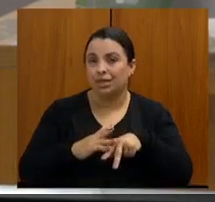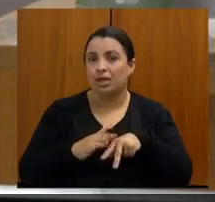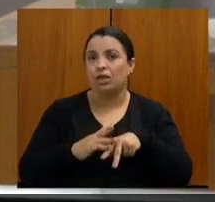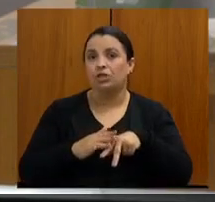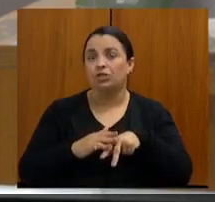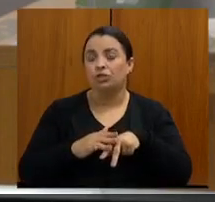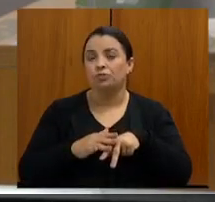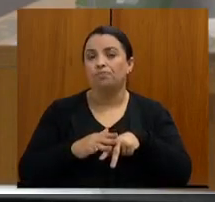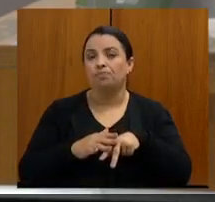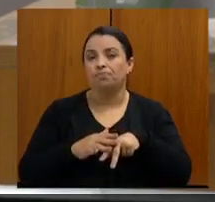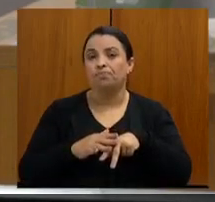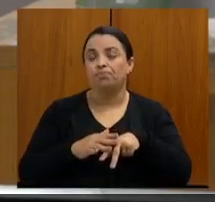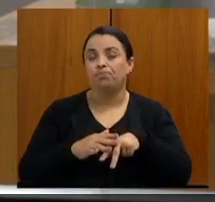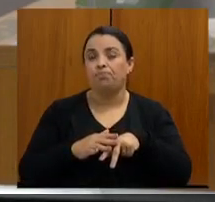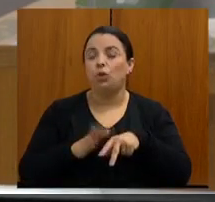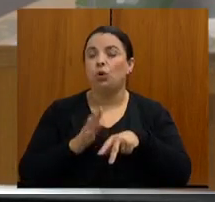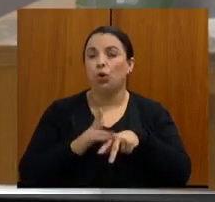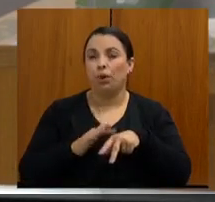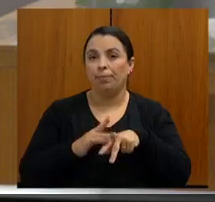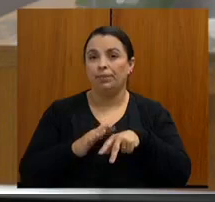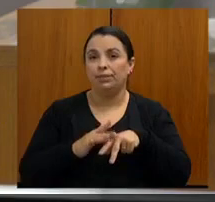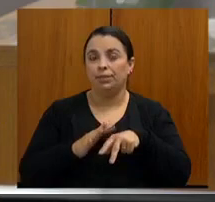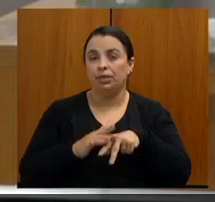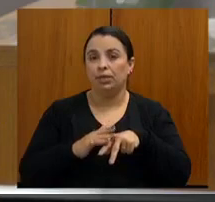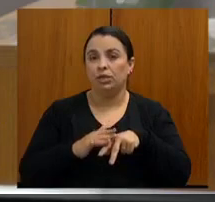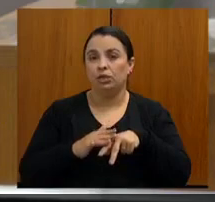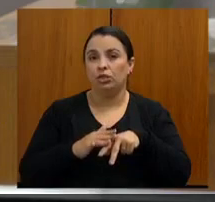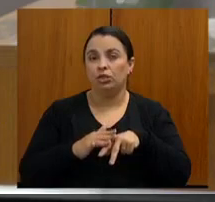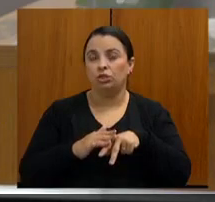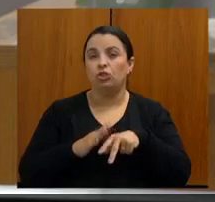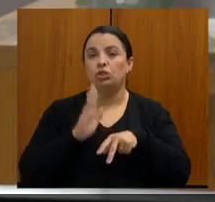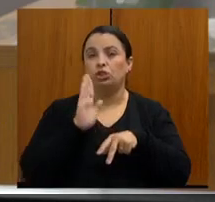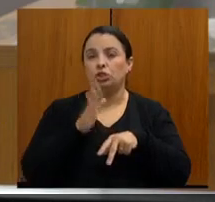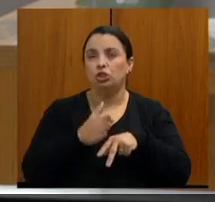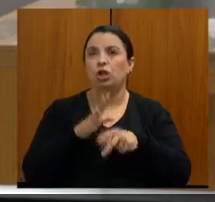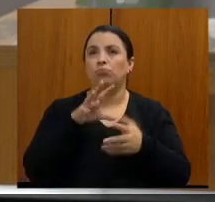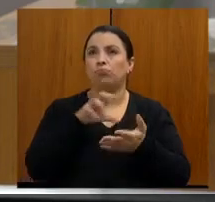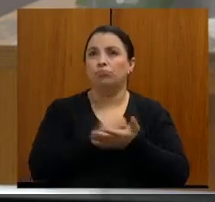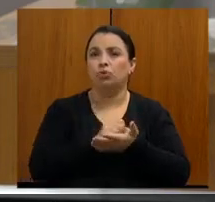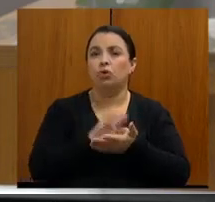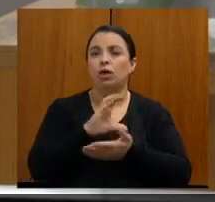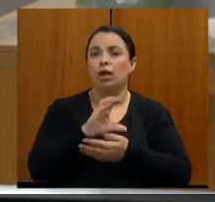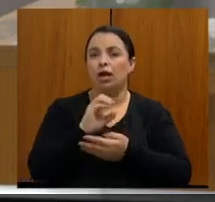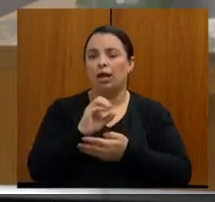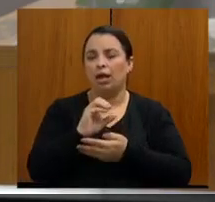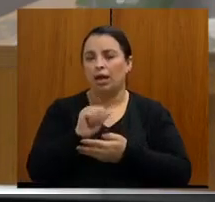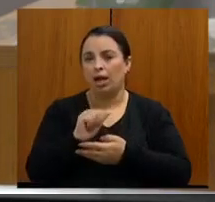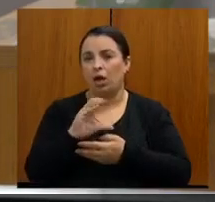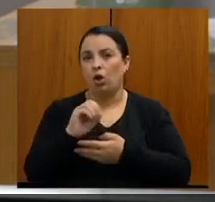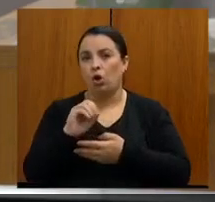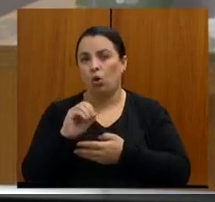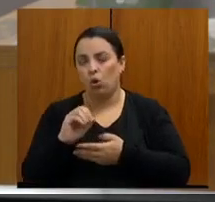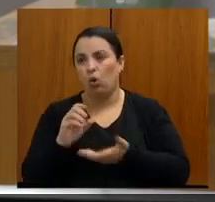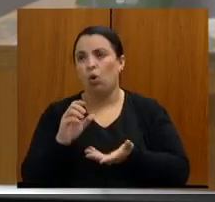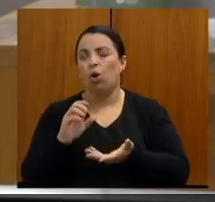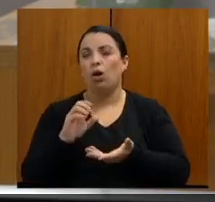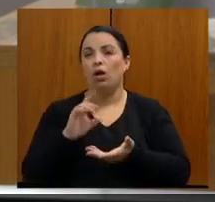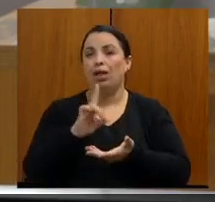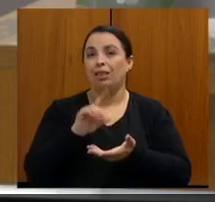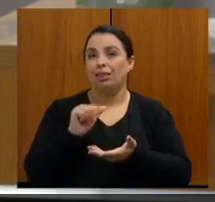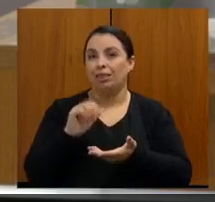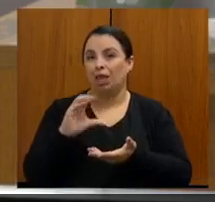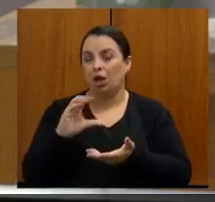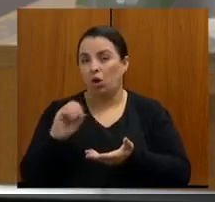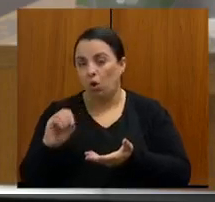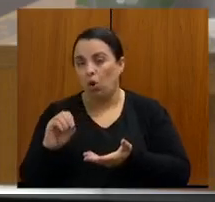pública, depois que o paciente ingressa no CACO, no UDACO e dá início ao tratamento, as dificuldades